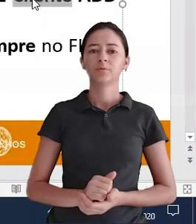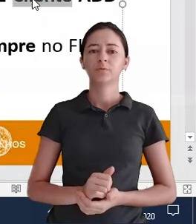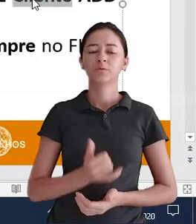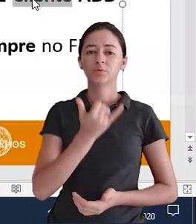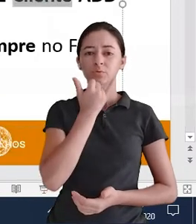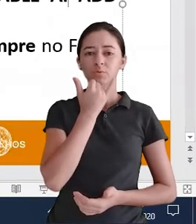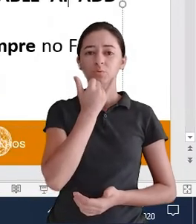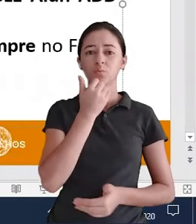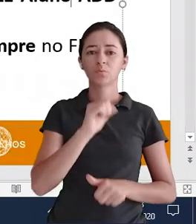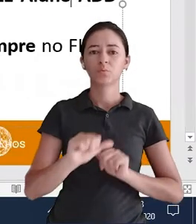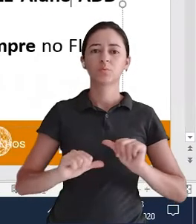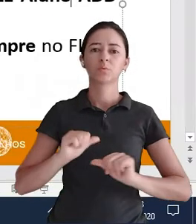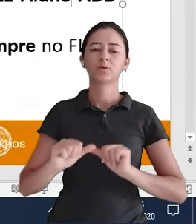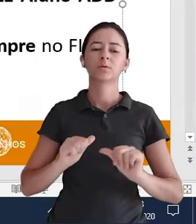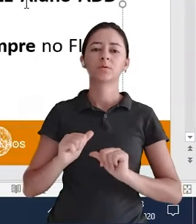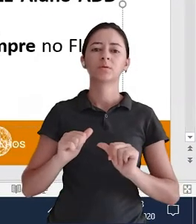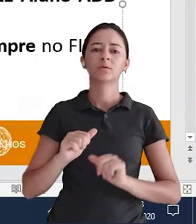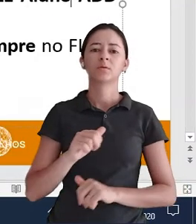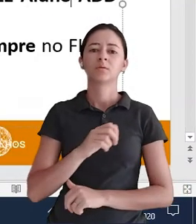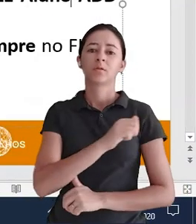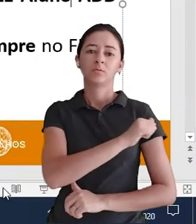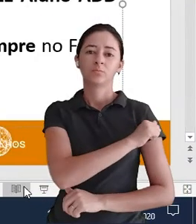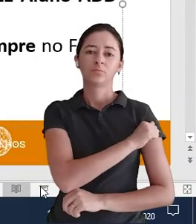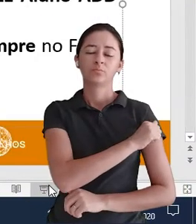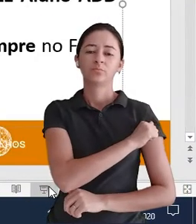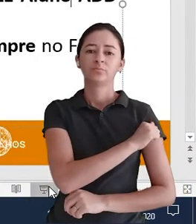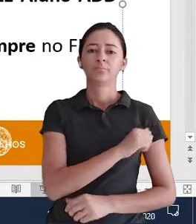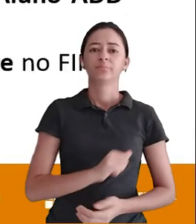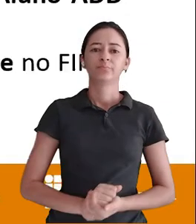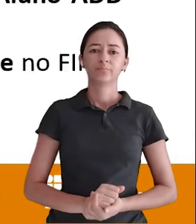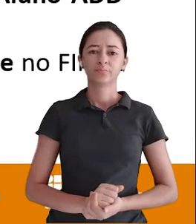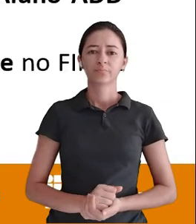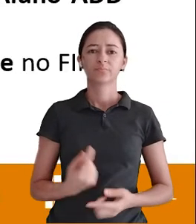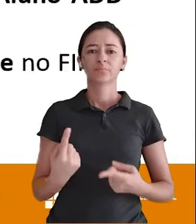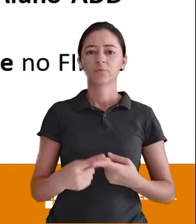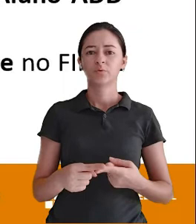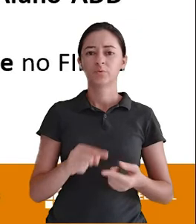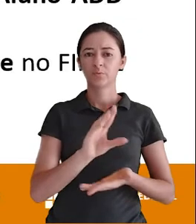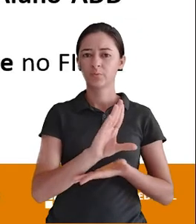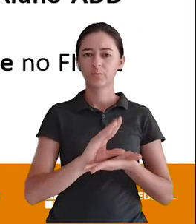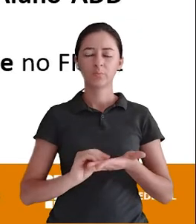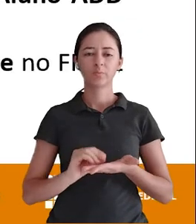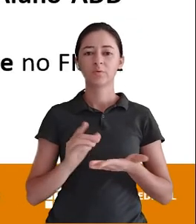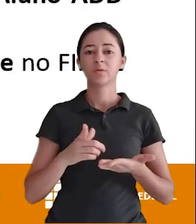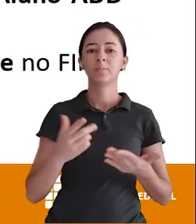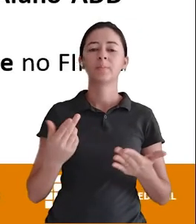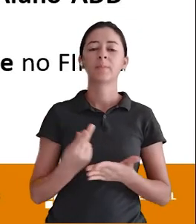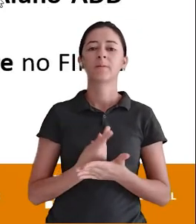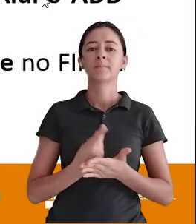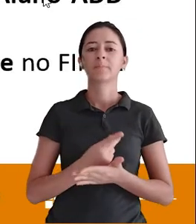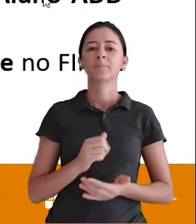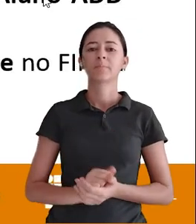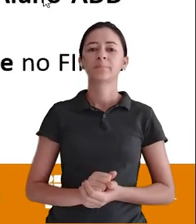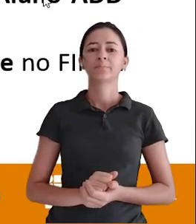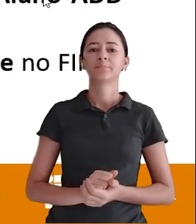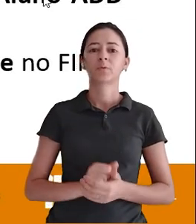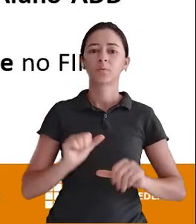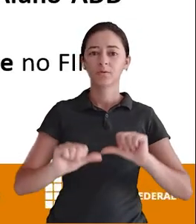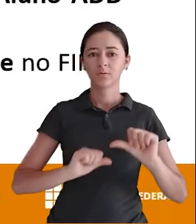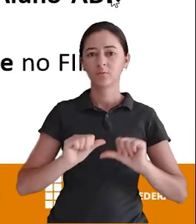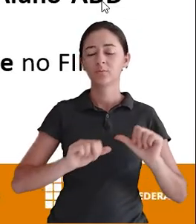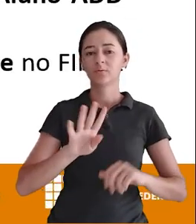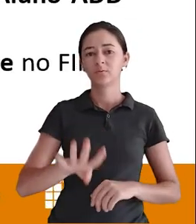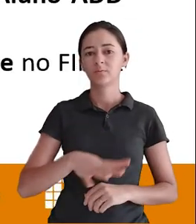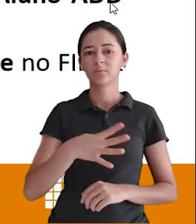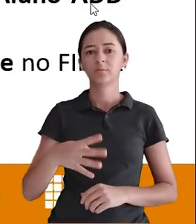Aqui é aluno Acabei copiando Coluno ali Né Nos exercícios anteriores Enfim AlterTable Aluno